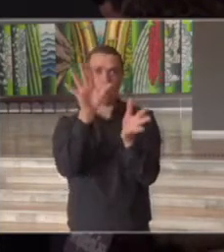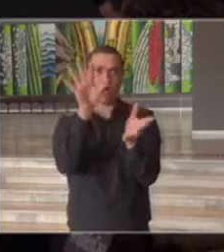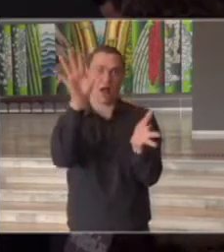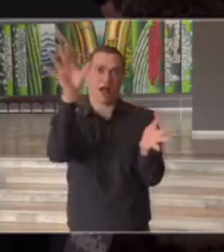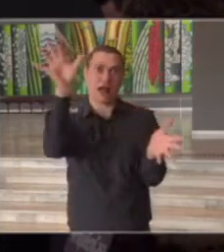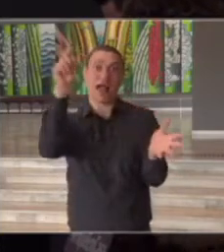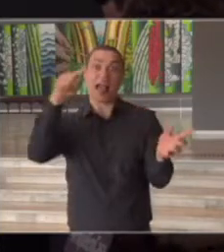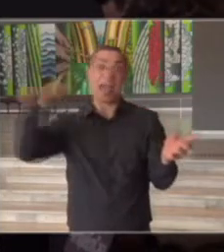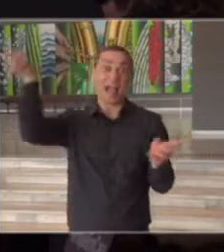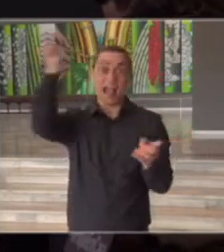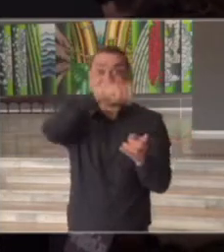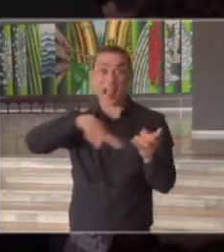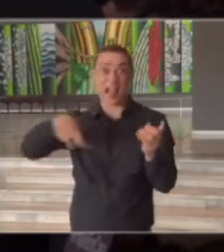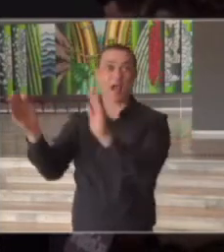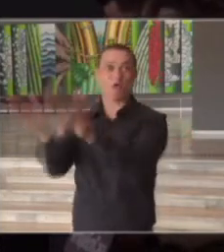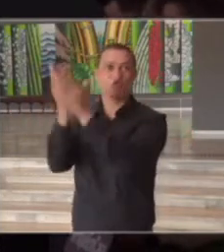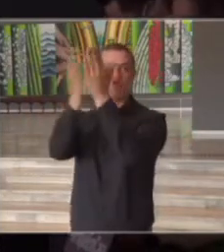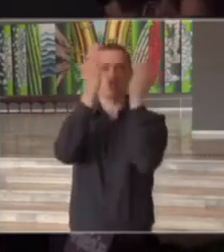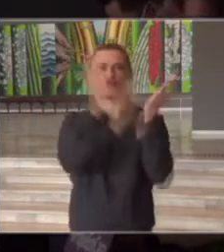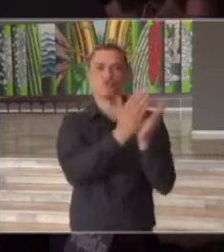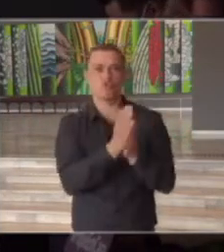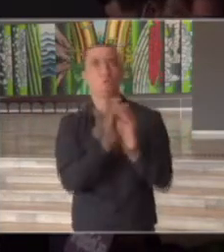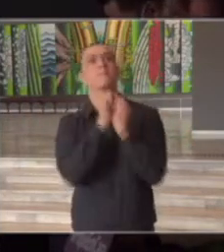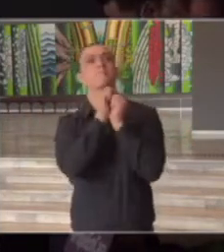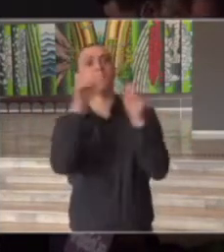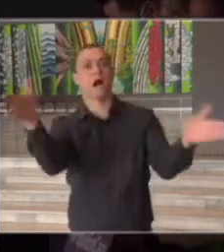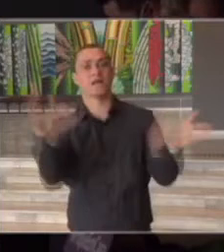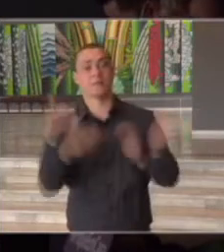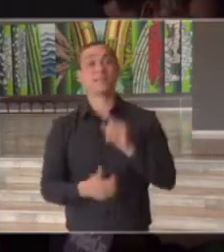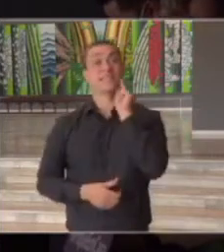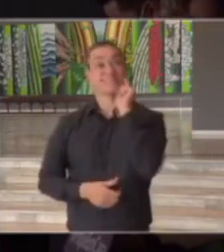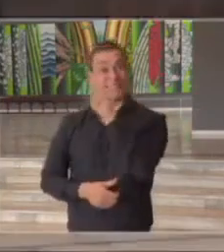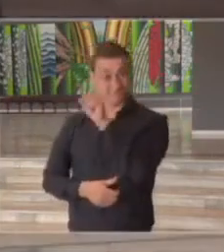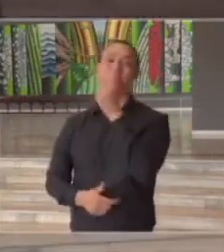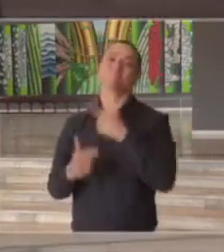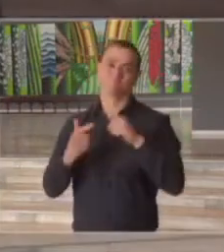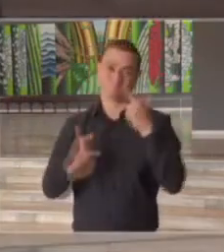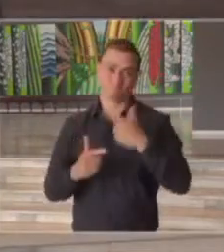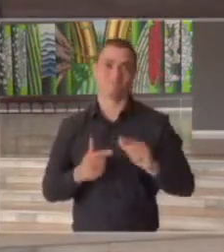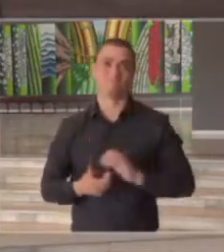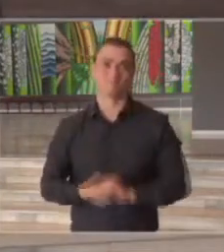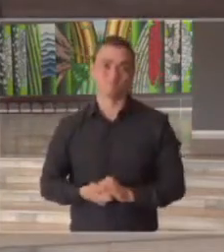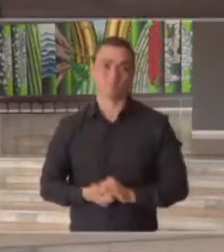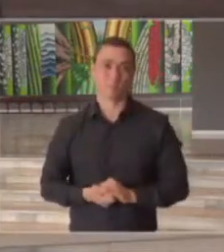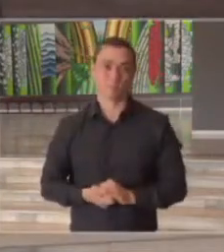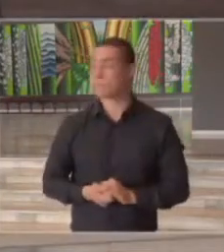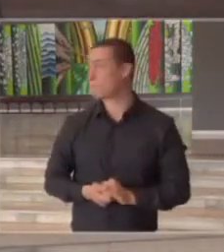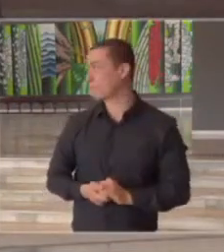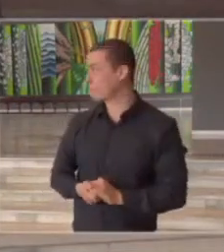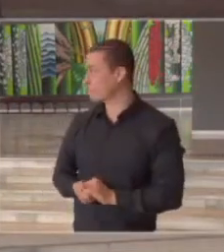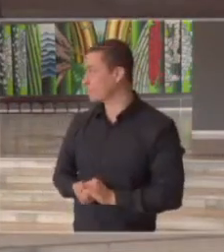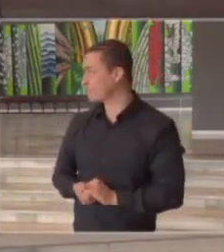e atingiu as comunidades mais vulneráveis e é lá onde é o problema próximo